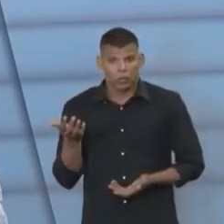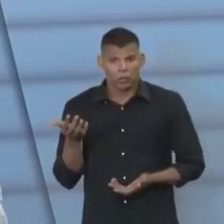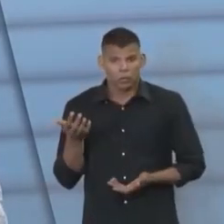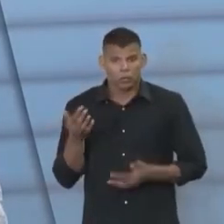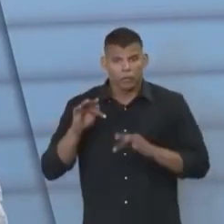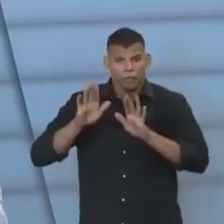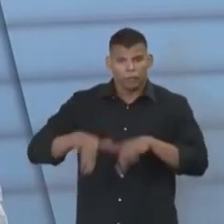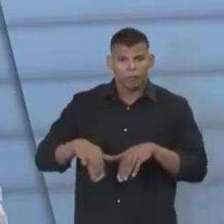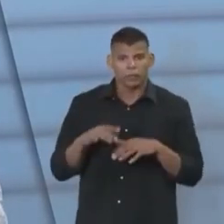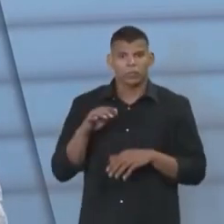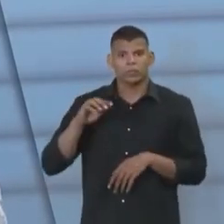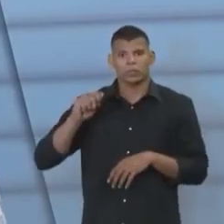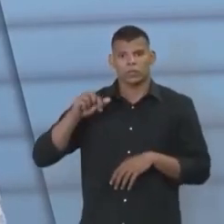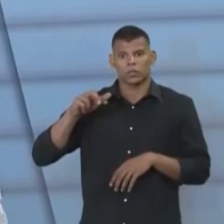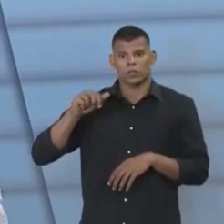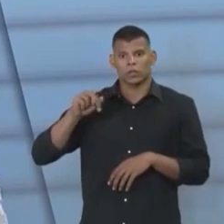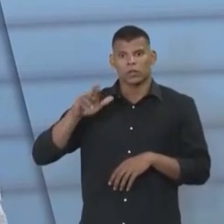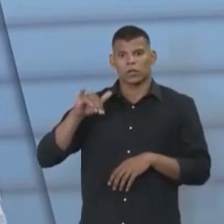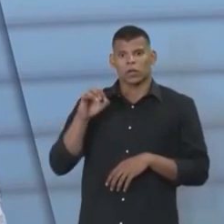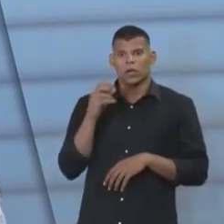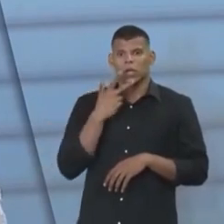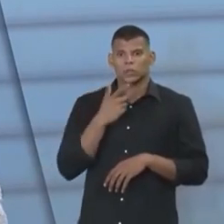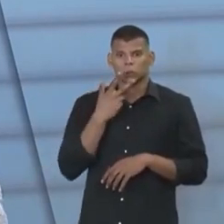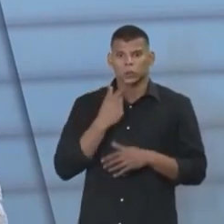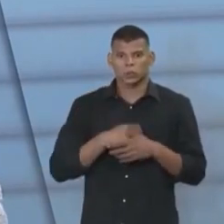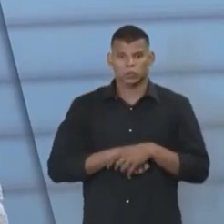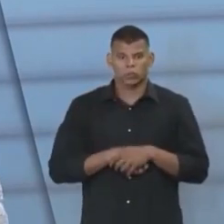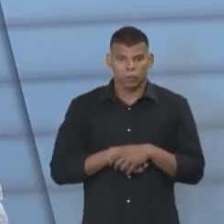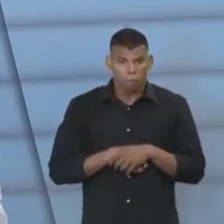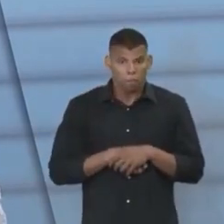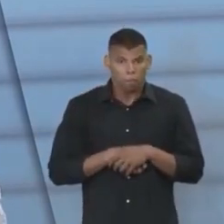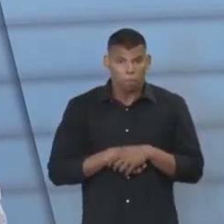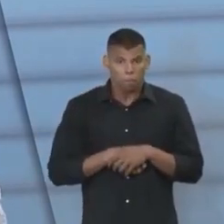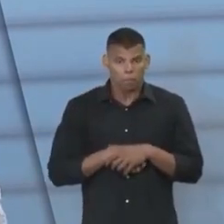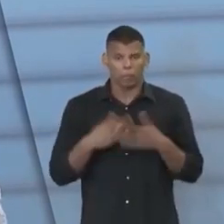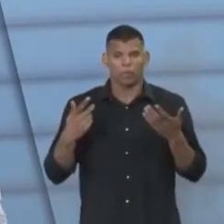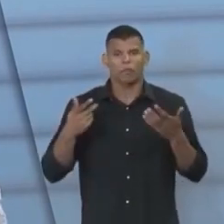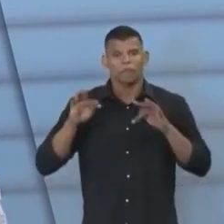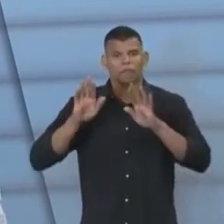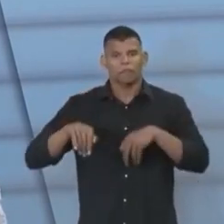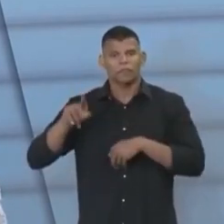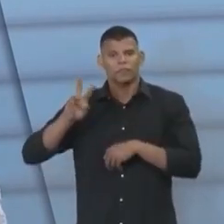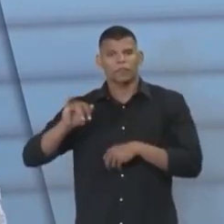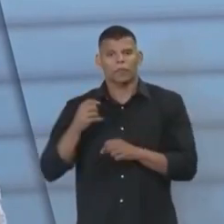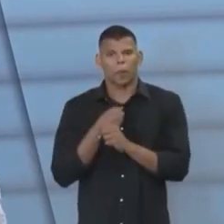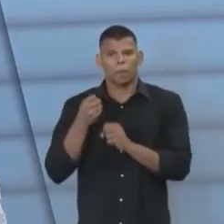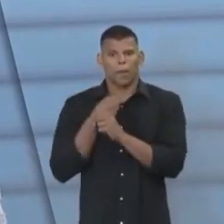terminar o Aquário Ceará, já que a gente está falando de Ceará? Vai concluir o Aquário Ceará?